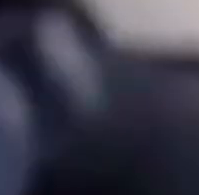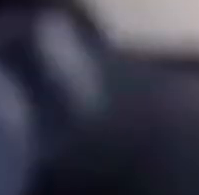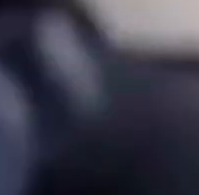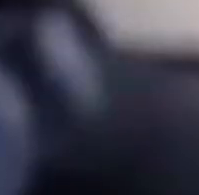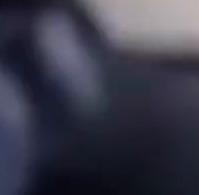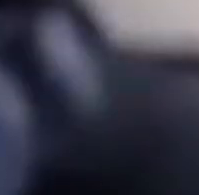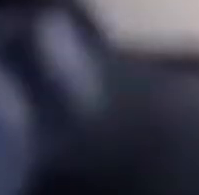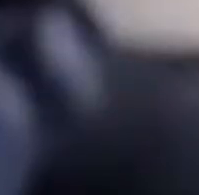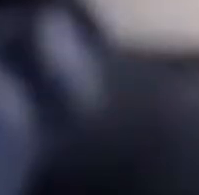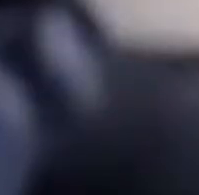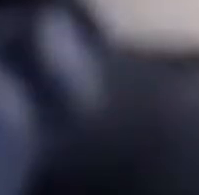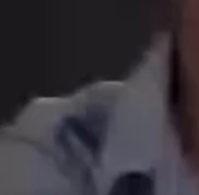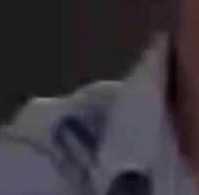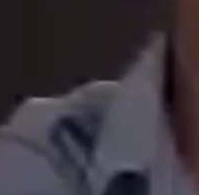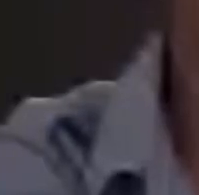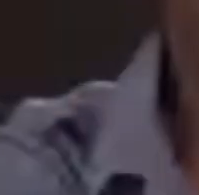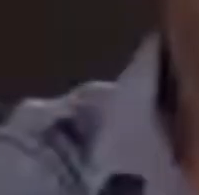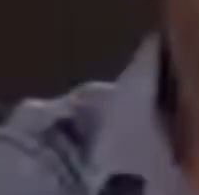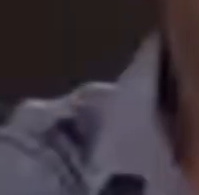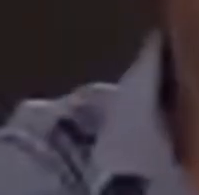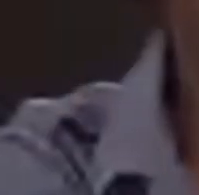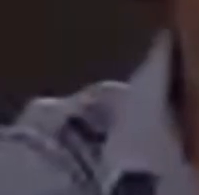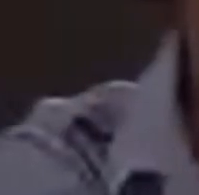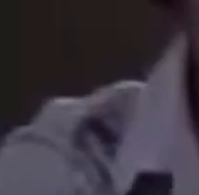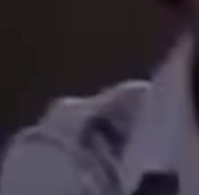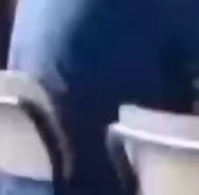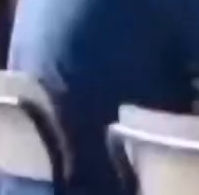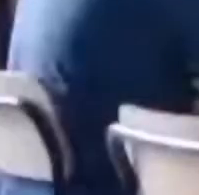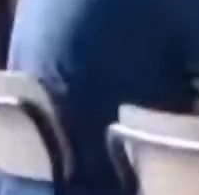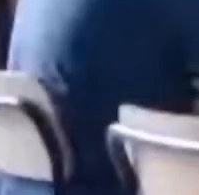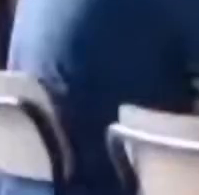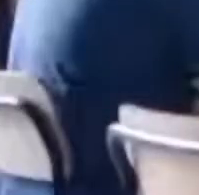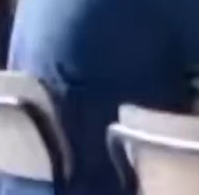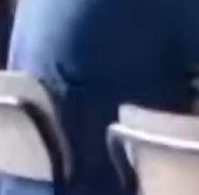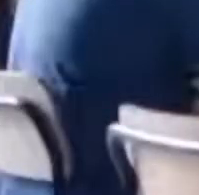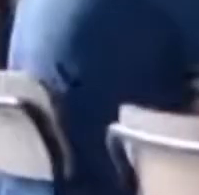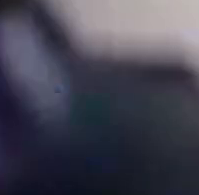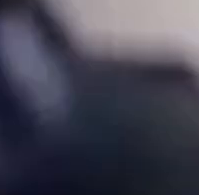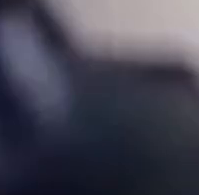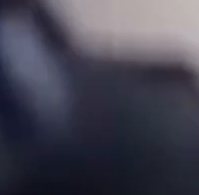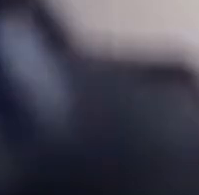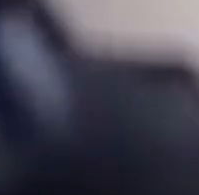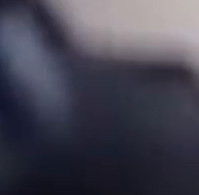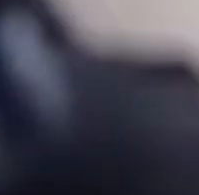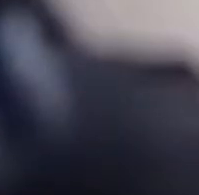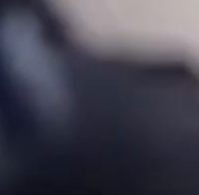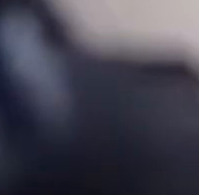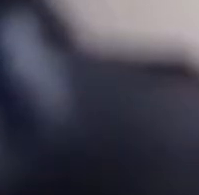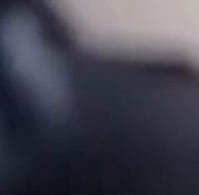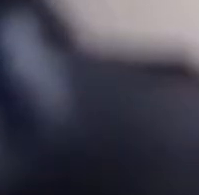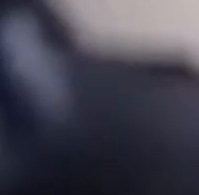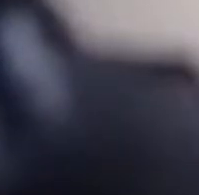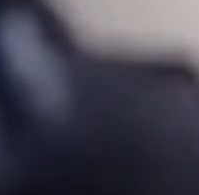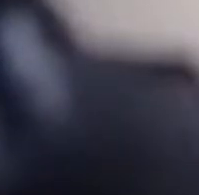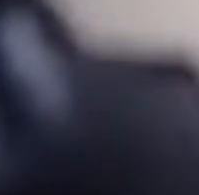Eu sou da mesma cor que ela. E eu já sofri bula na escola. E eu também...